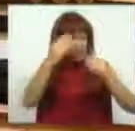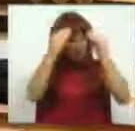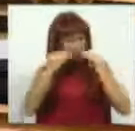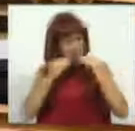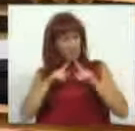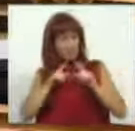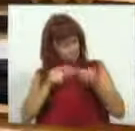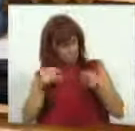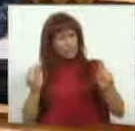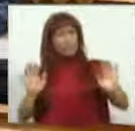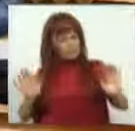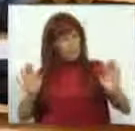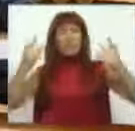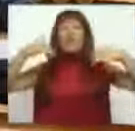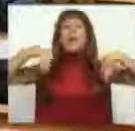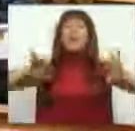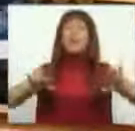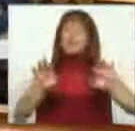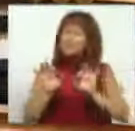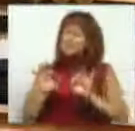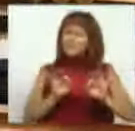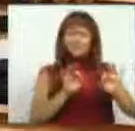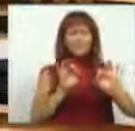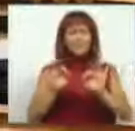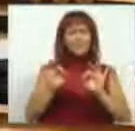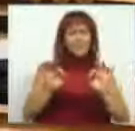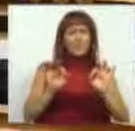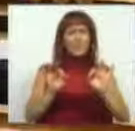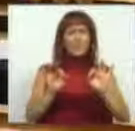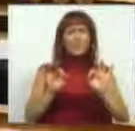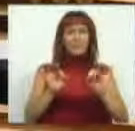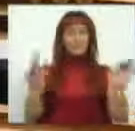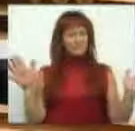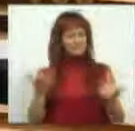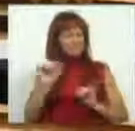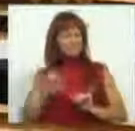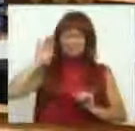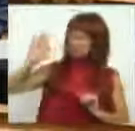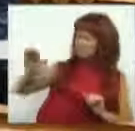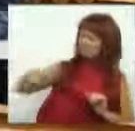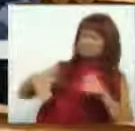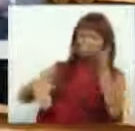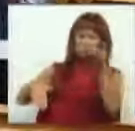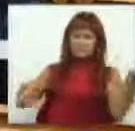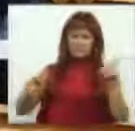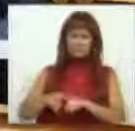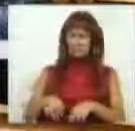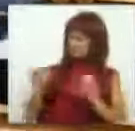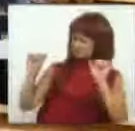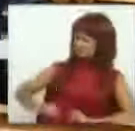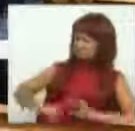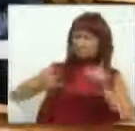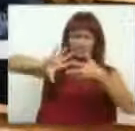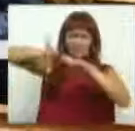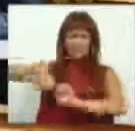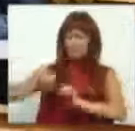sugestões para a resolver. Mas tratou aqui de diminuir, desvalorizar, desconstruir,